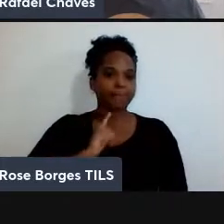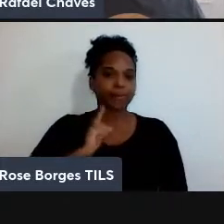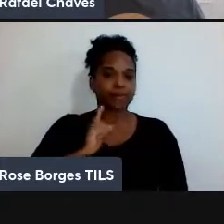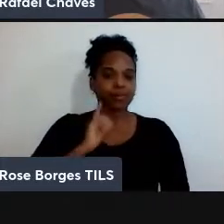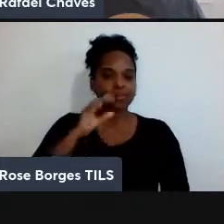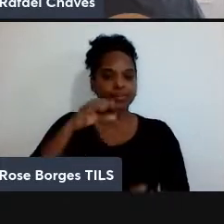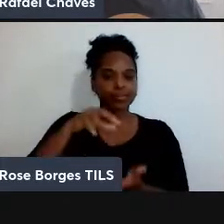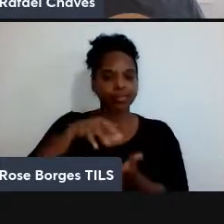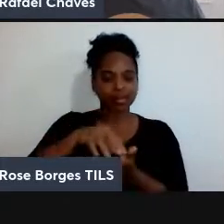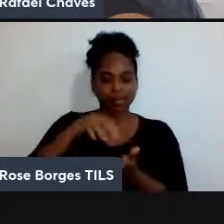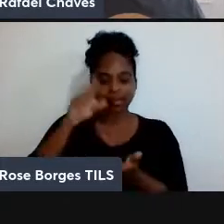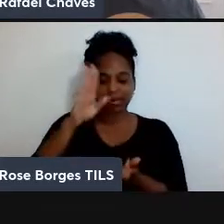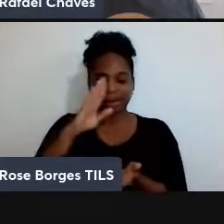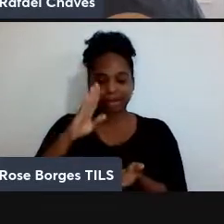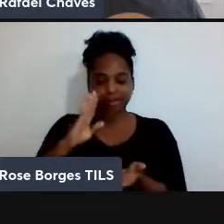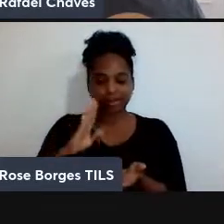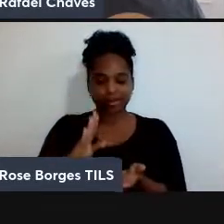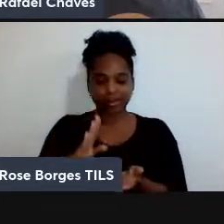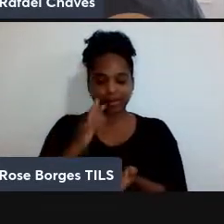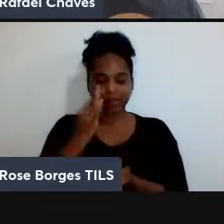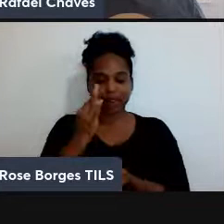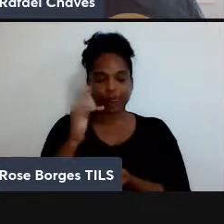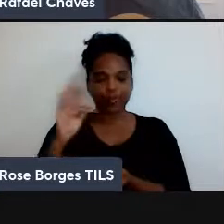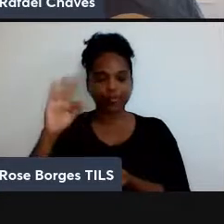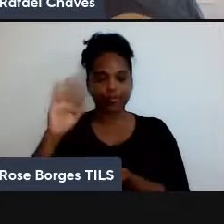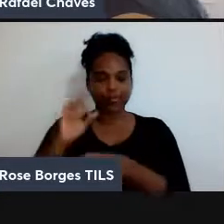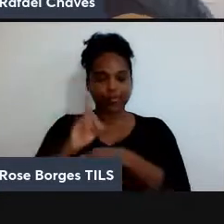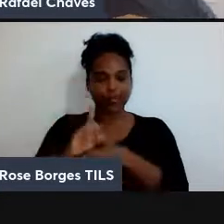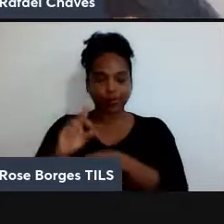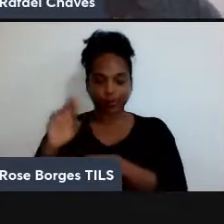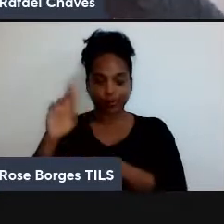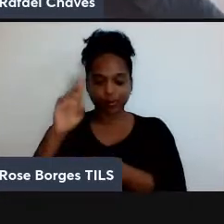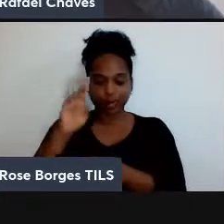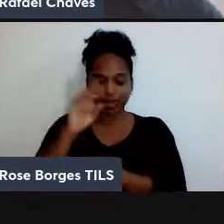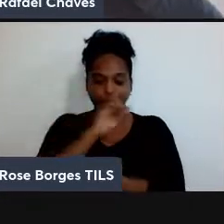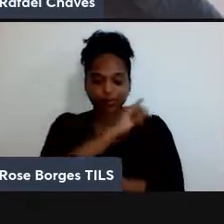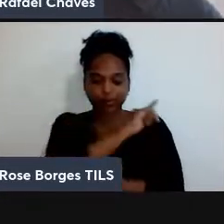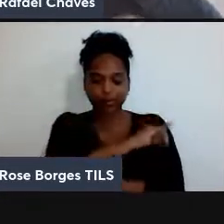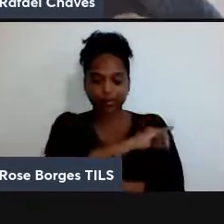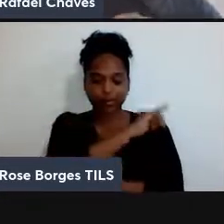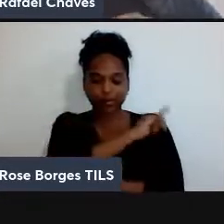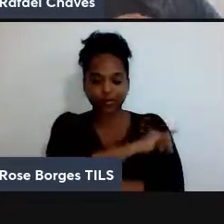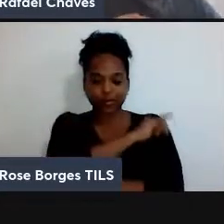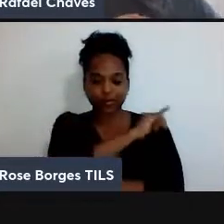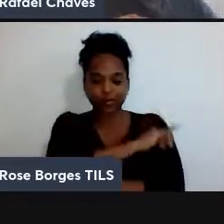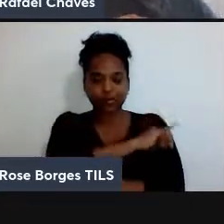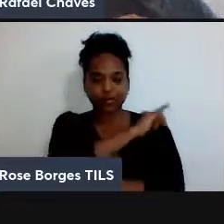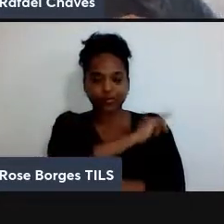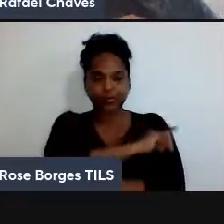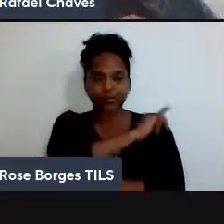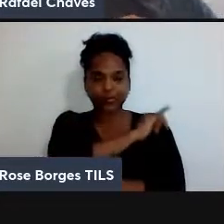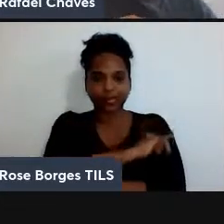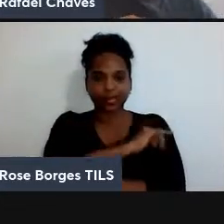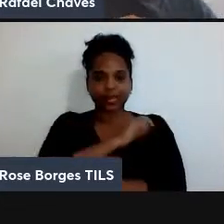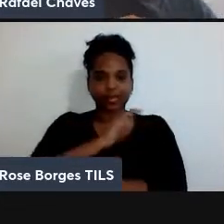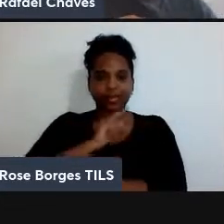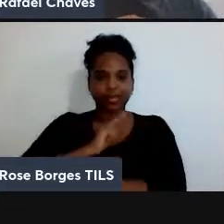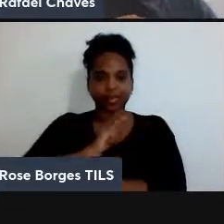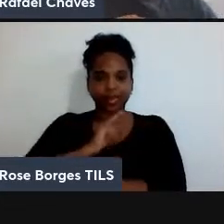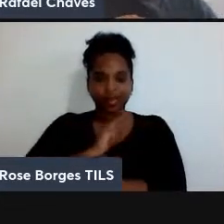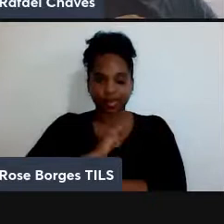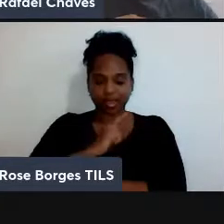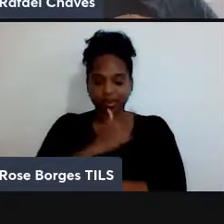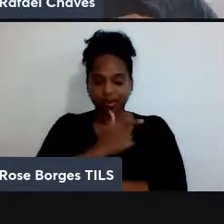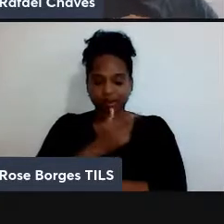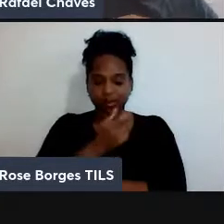Pesquisas Físicas e o doutorado na Universidade Federal do Rio de Janeiro. Também fez três pós-docs de 2012 a